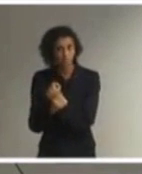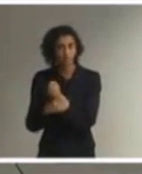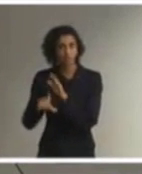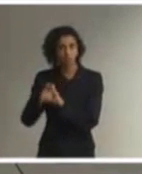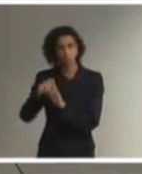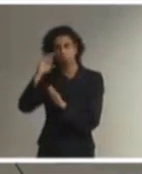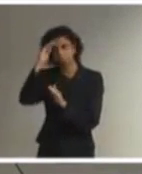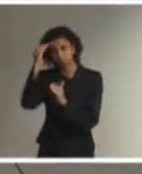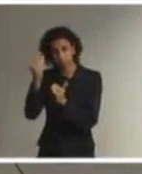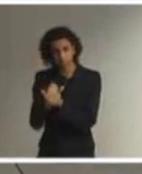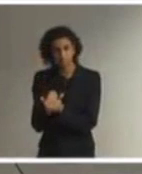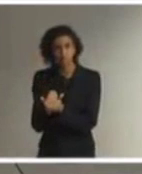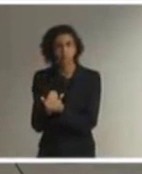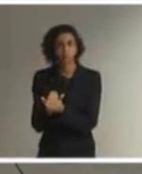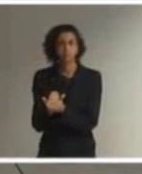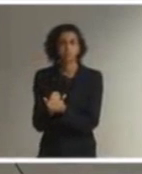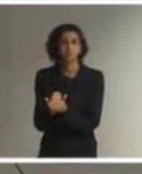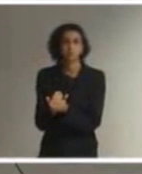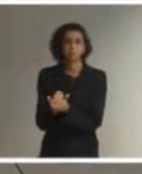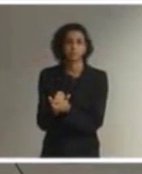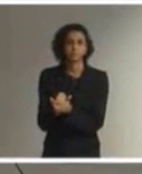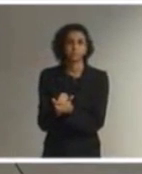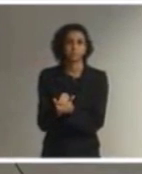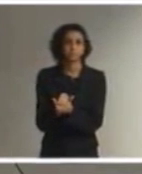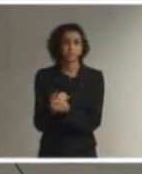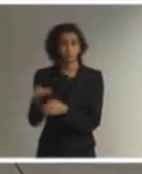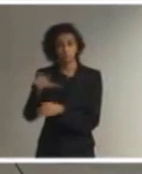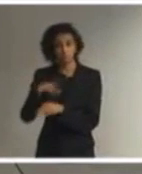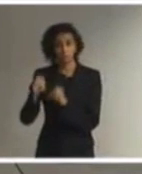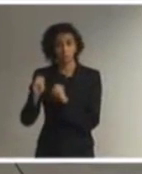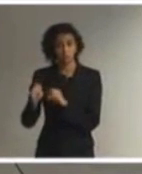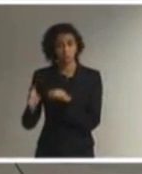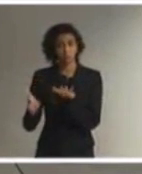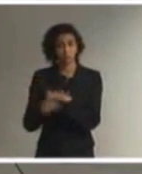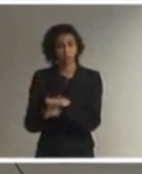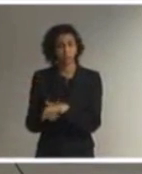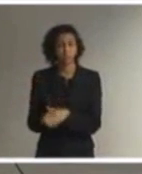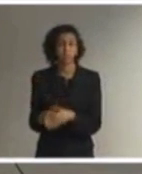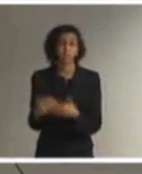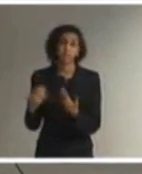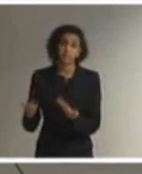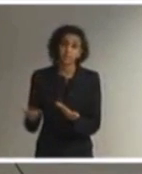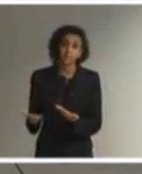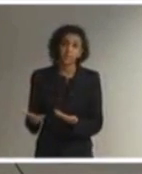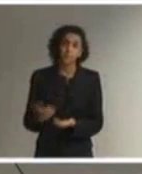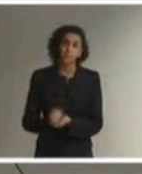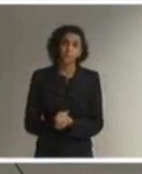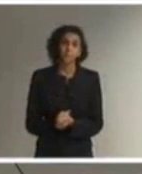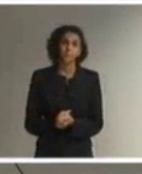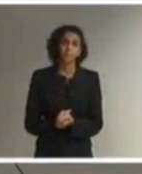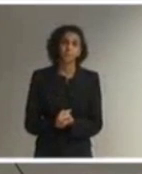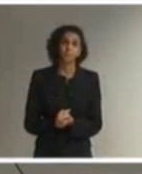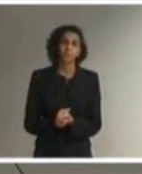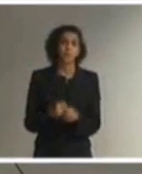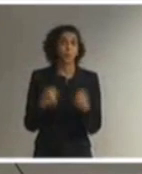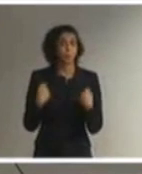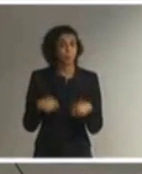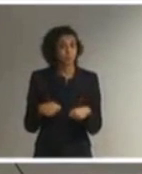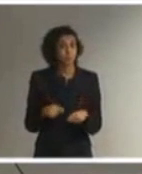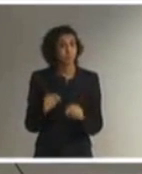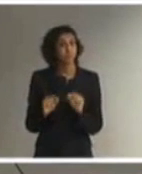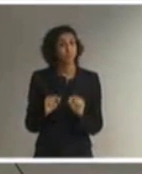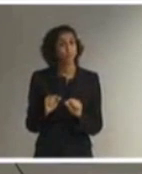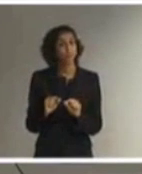efetiva dessa normativa relativa à educação inclusiva teremos então necessariamente que